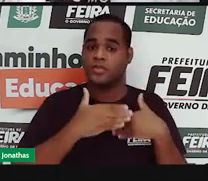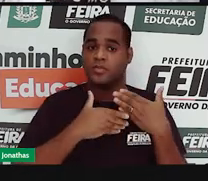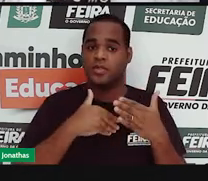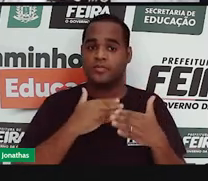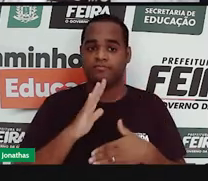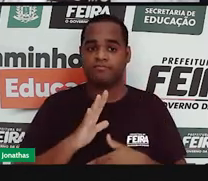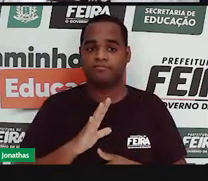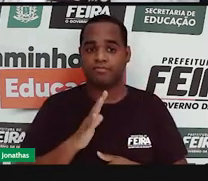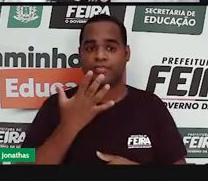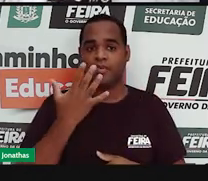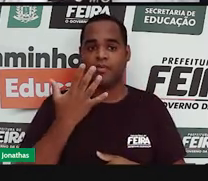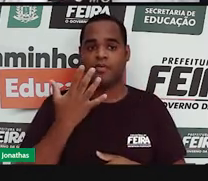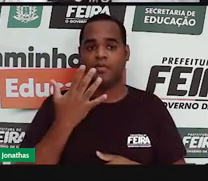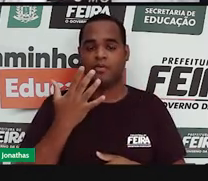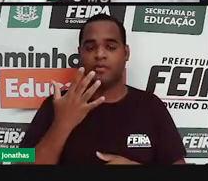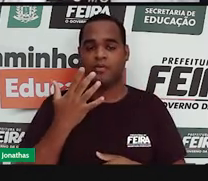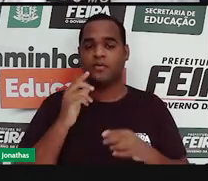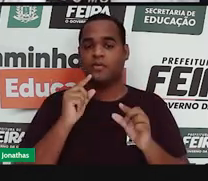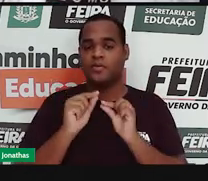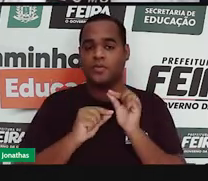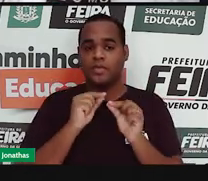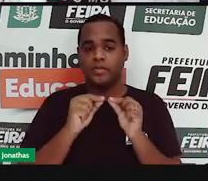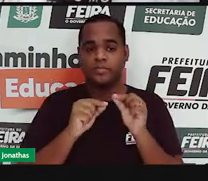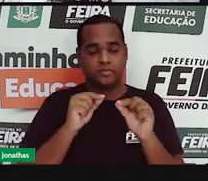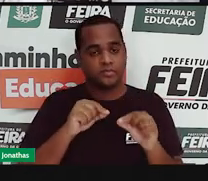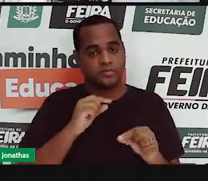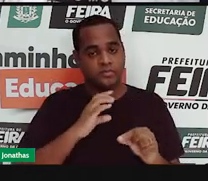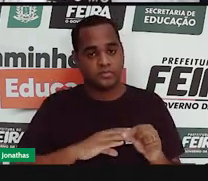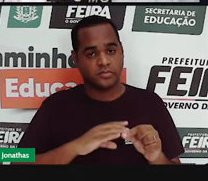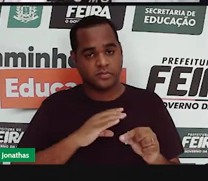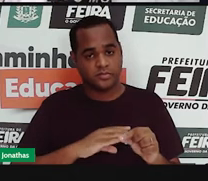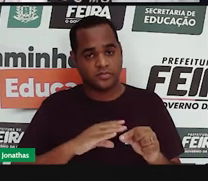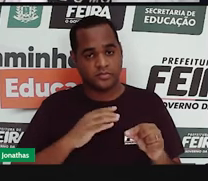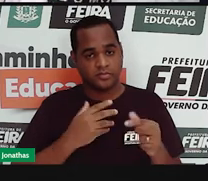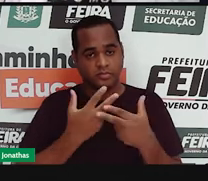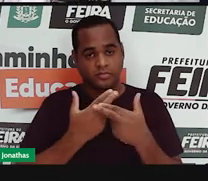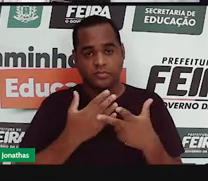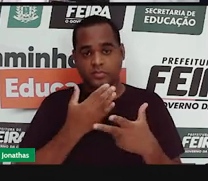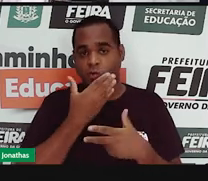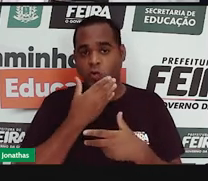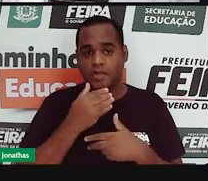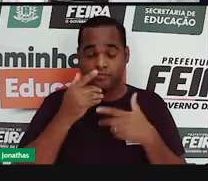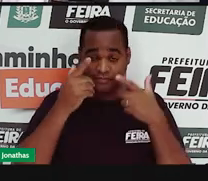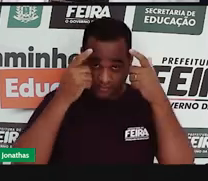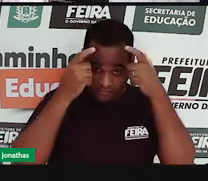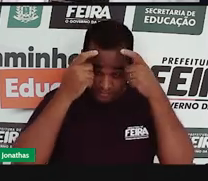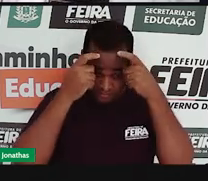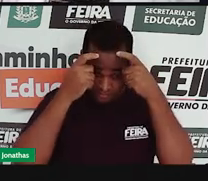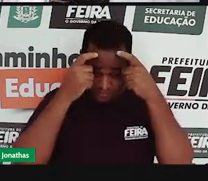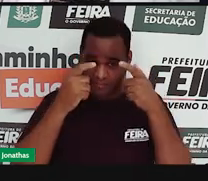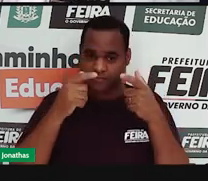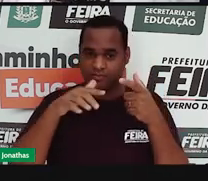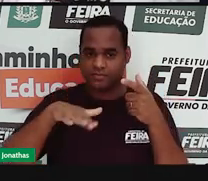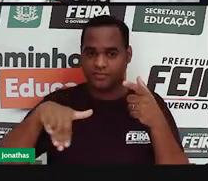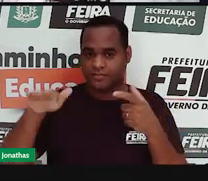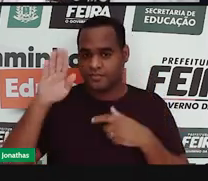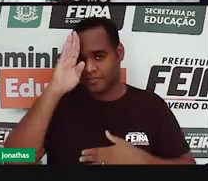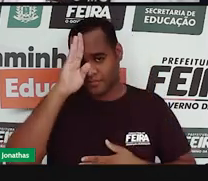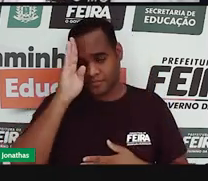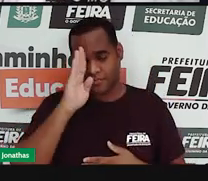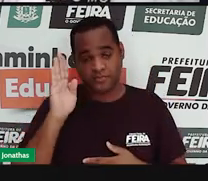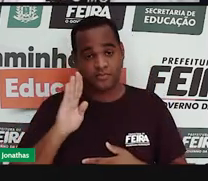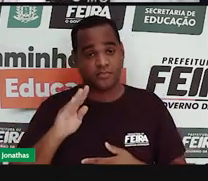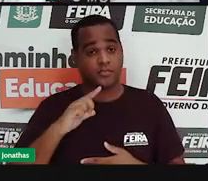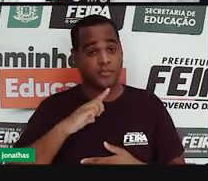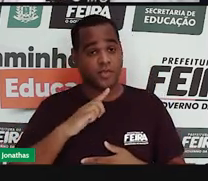a coisa em Portugal se pacifica e o rei volta para lá, os brasileiros que já